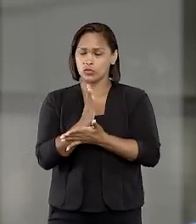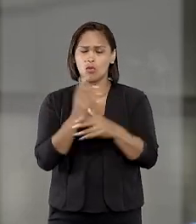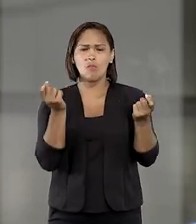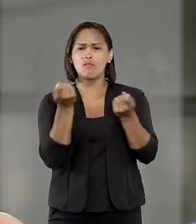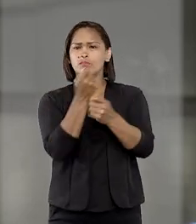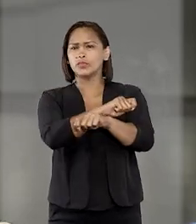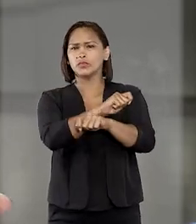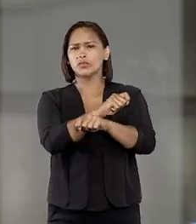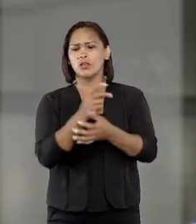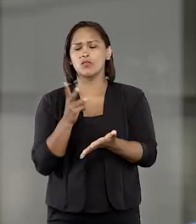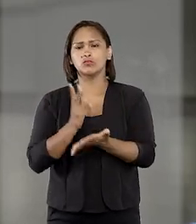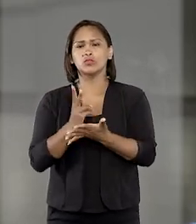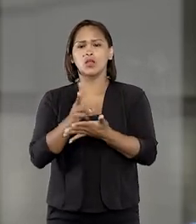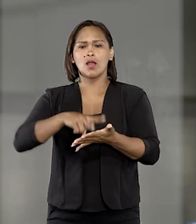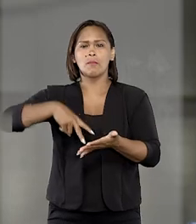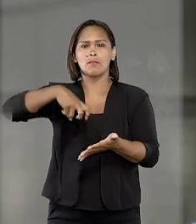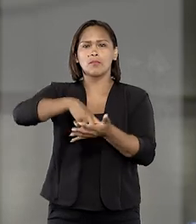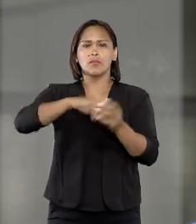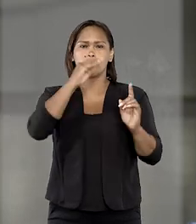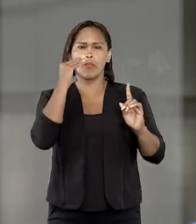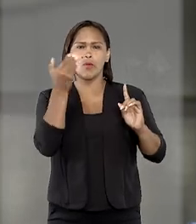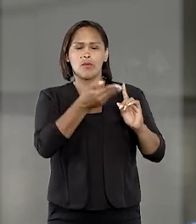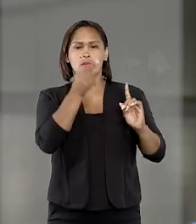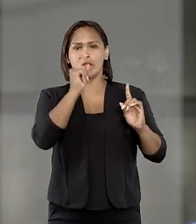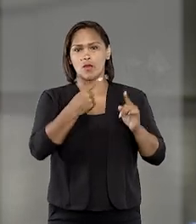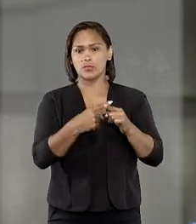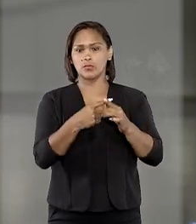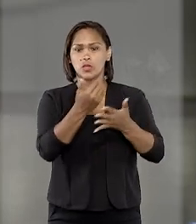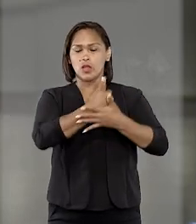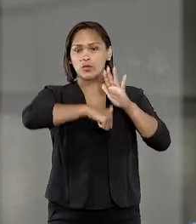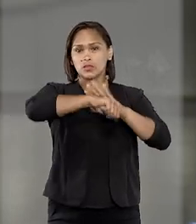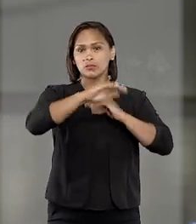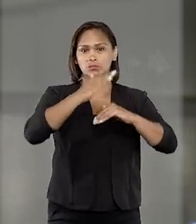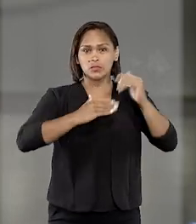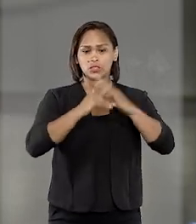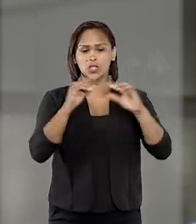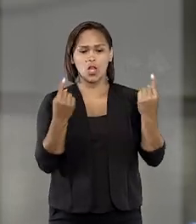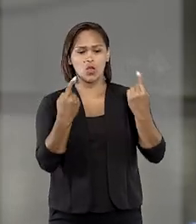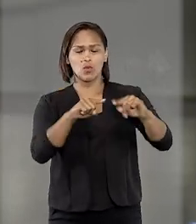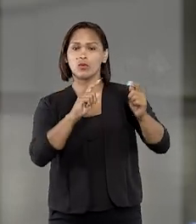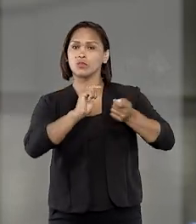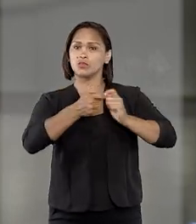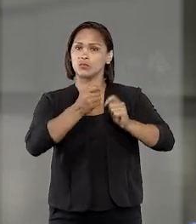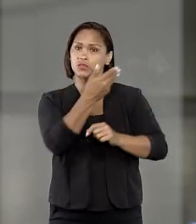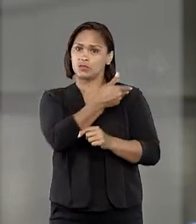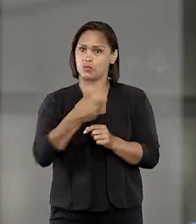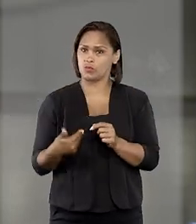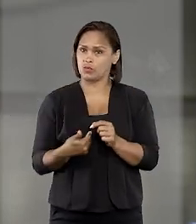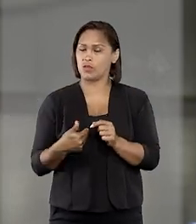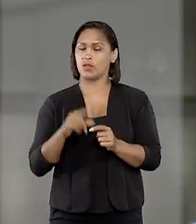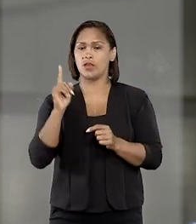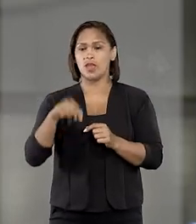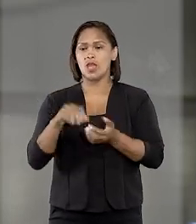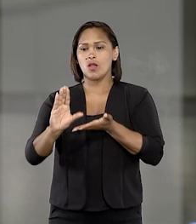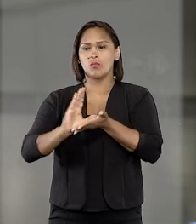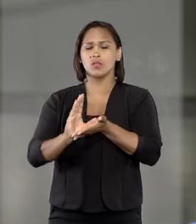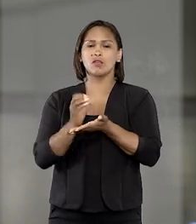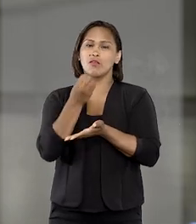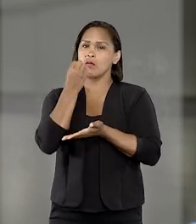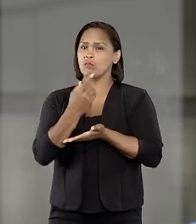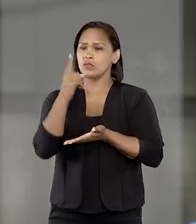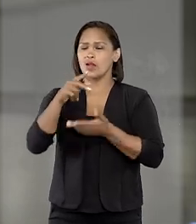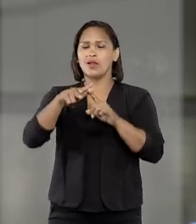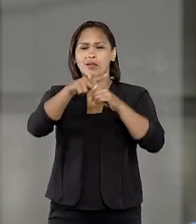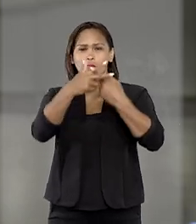considerou impossível a progressão de pena do réu pelo fato de ser um crime praticado contra a administração, o qual o benefício